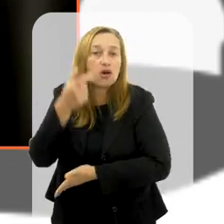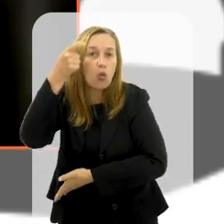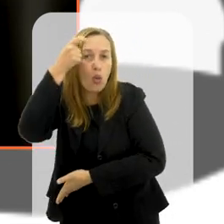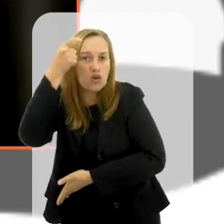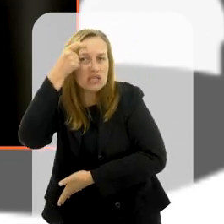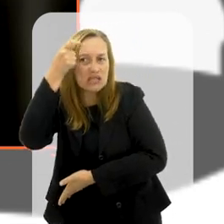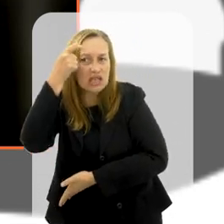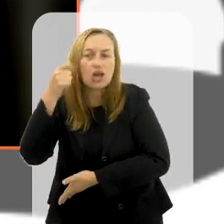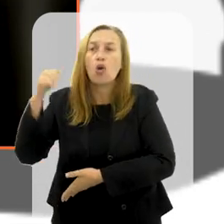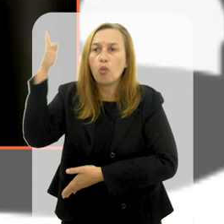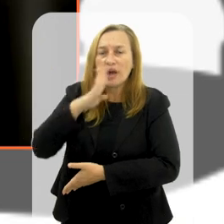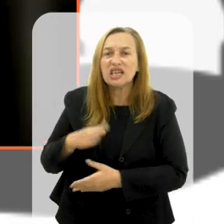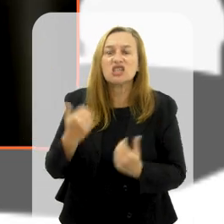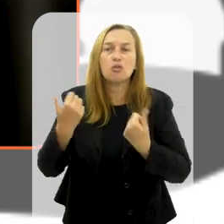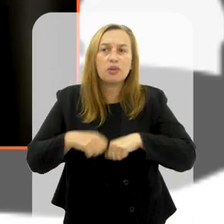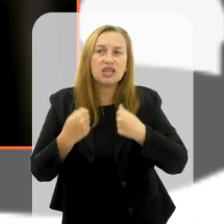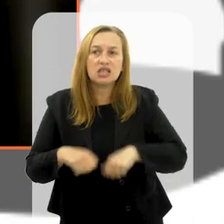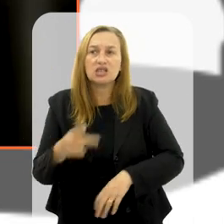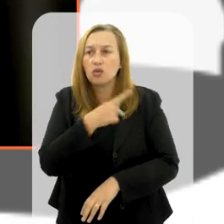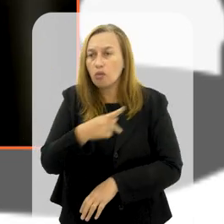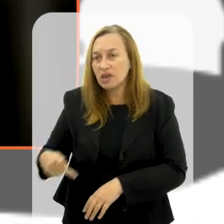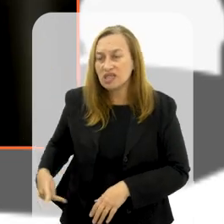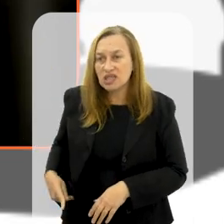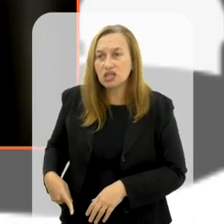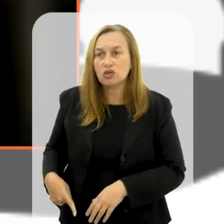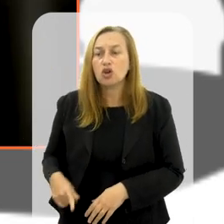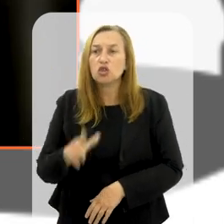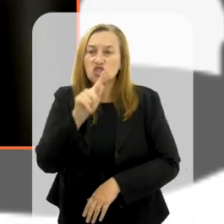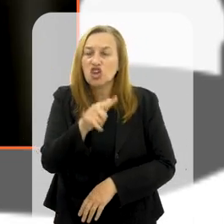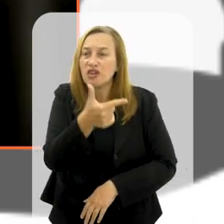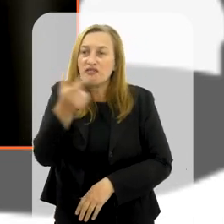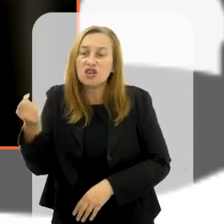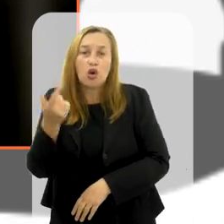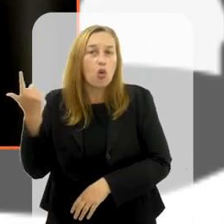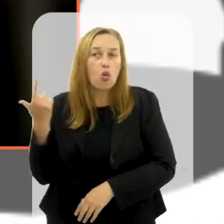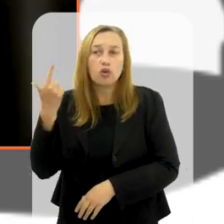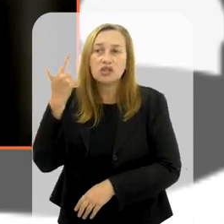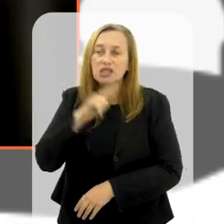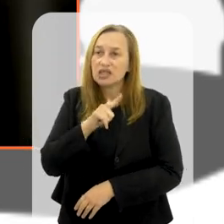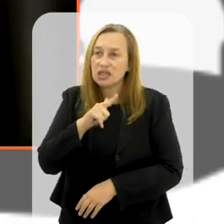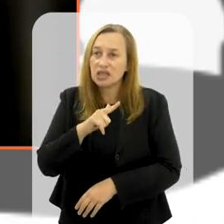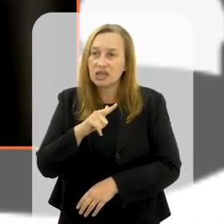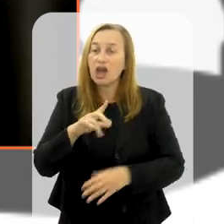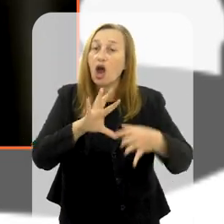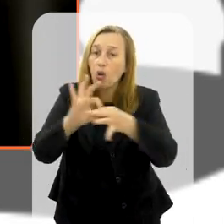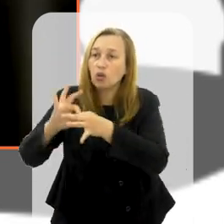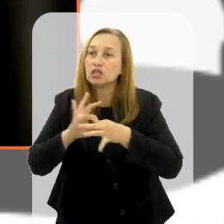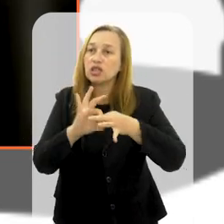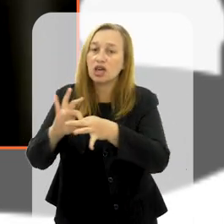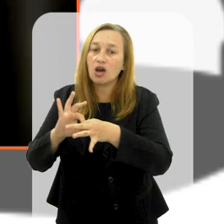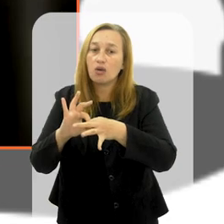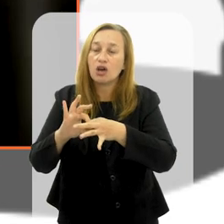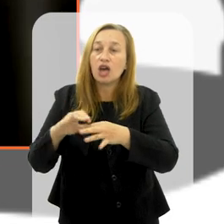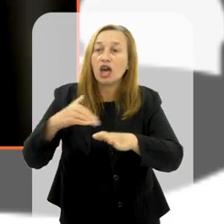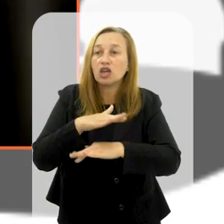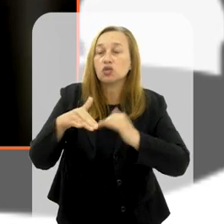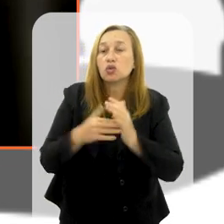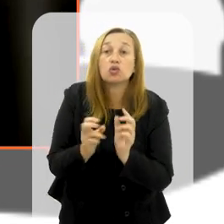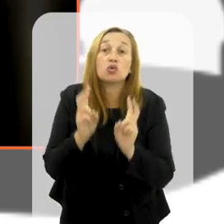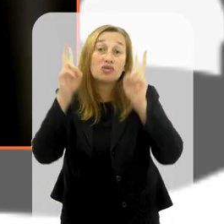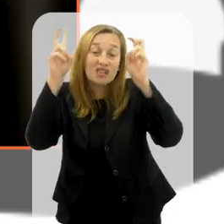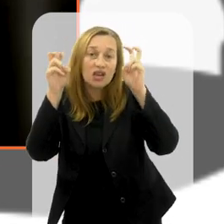consenso. Então, o Brasil precisa, como presidente do G20, conseguir consenso nas questões que estão colocadas na mesa,